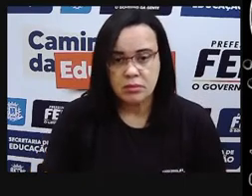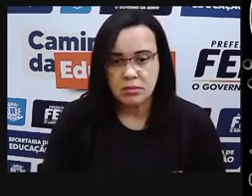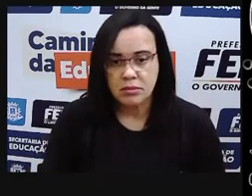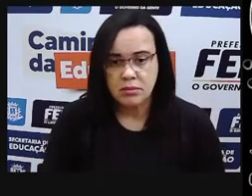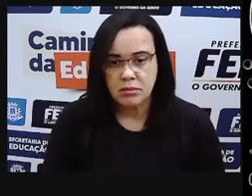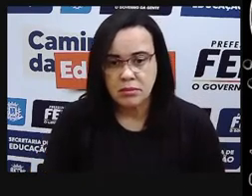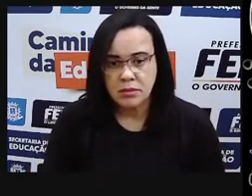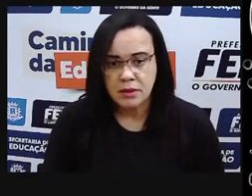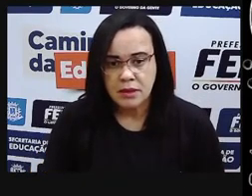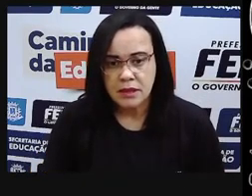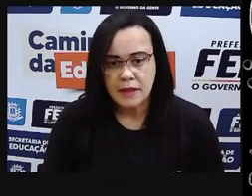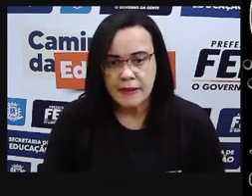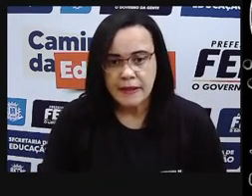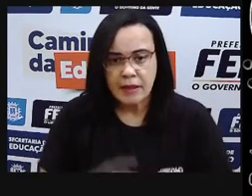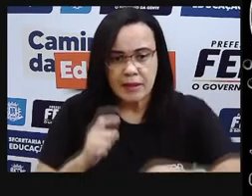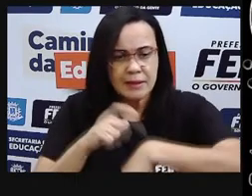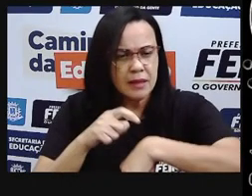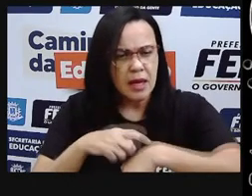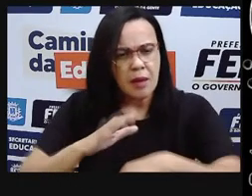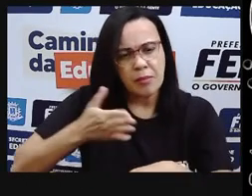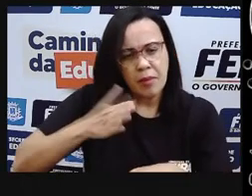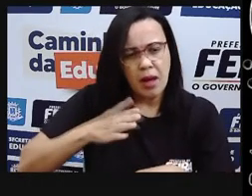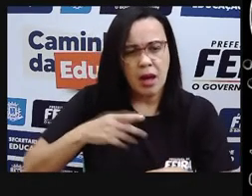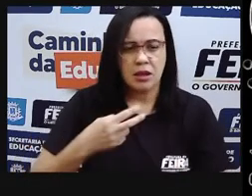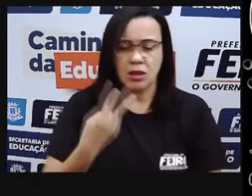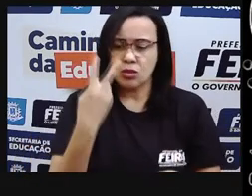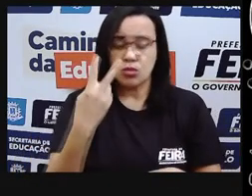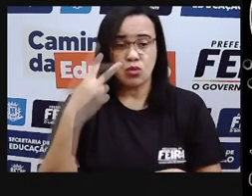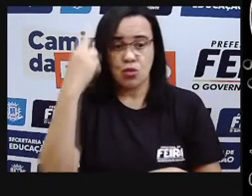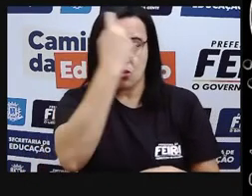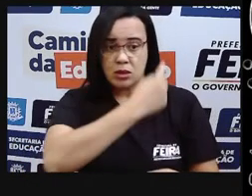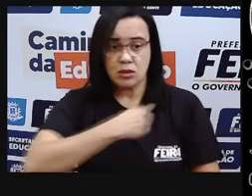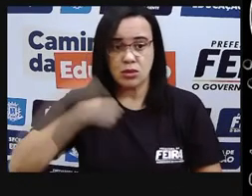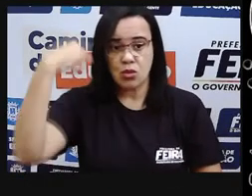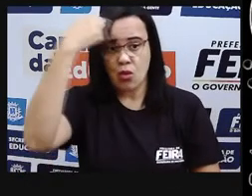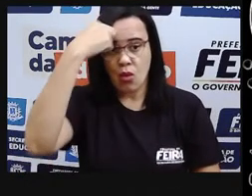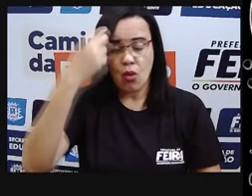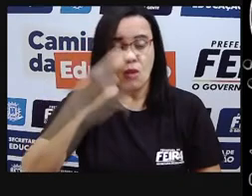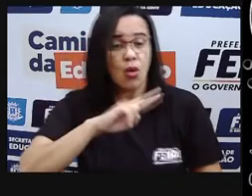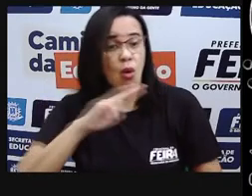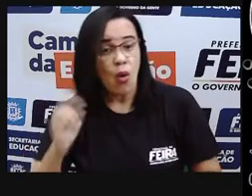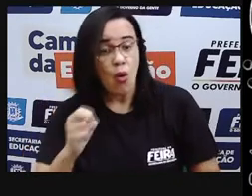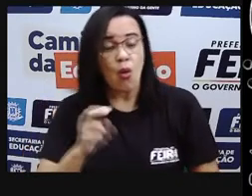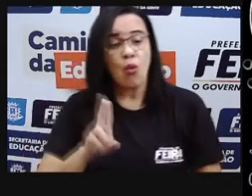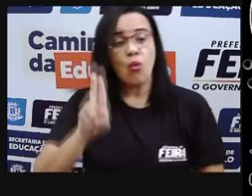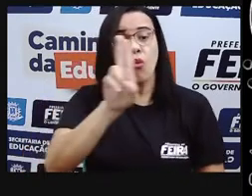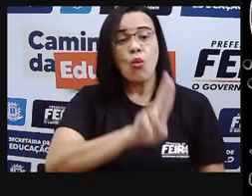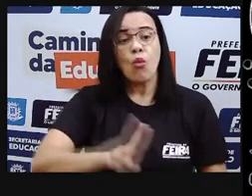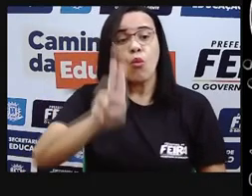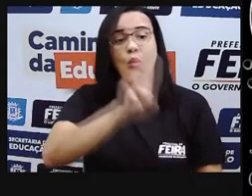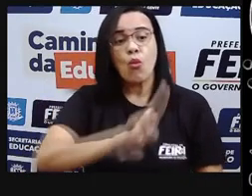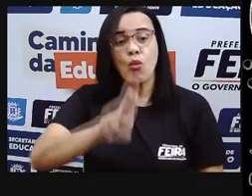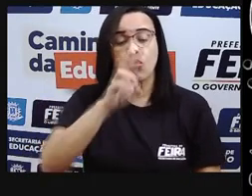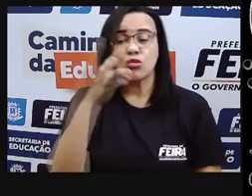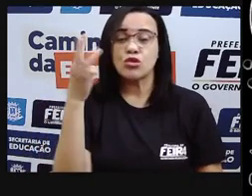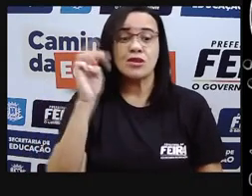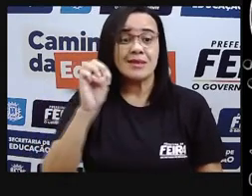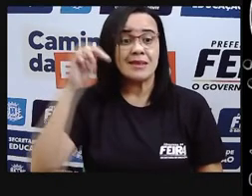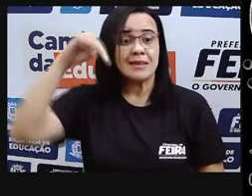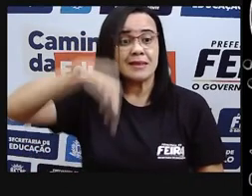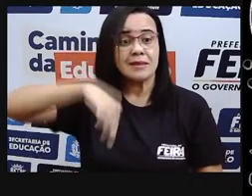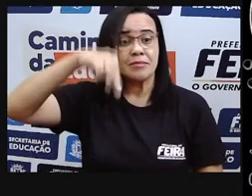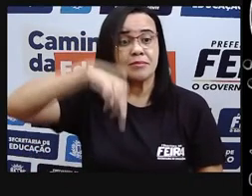Então, eu tenho que contar esse tempo de duas horas. Se eu usei 30 minutos no banho, é uma pessoa que toma um banho bem